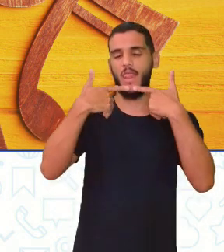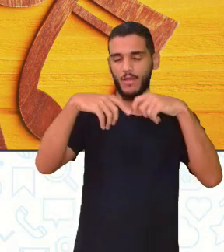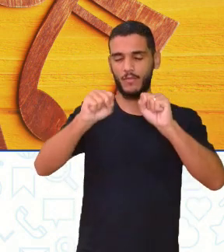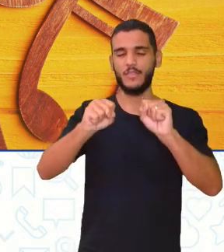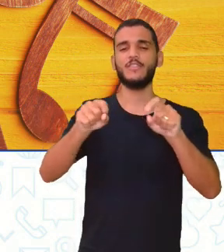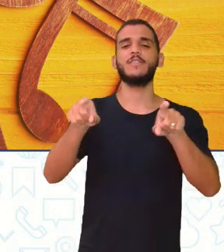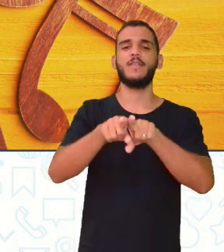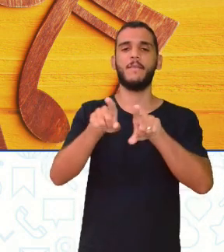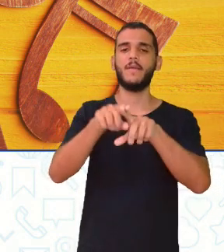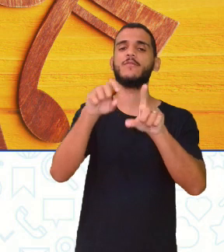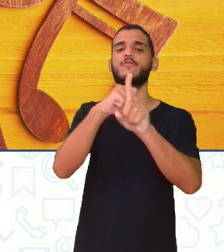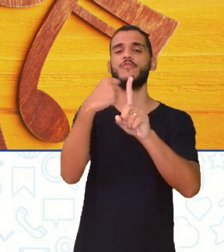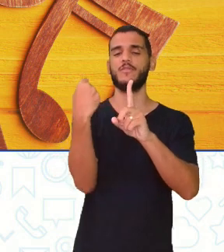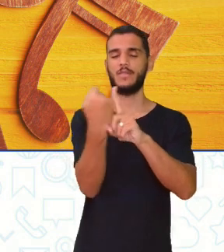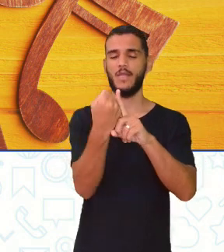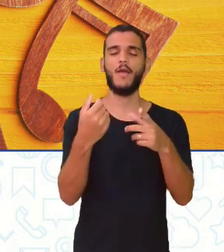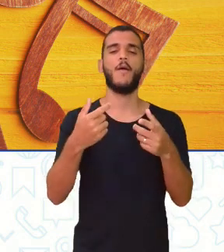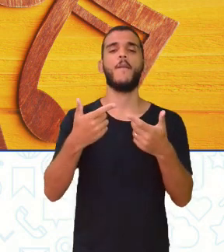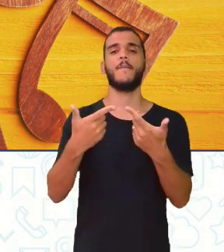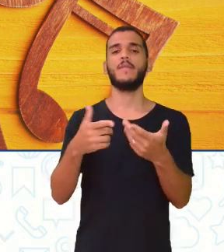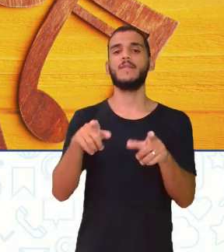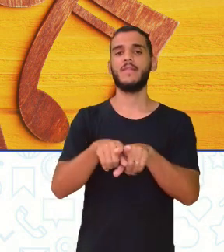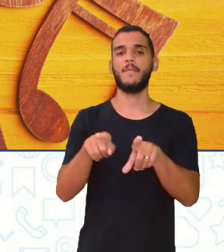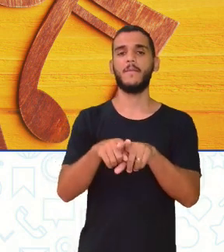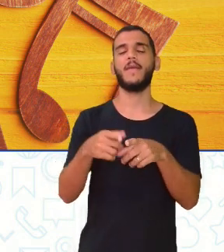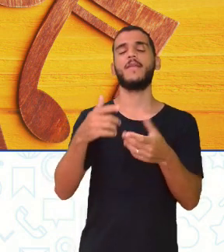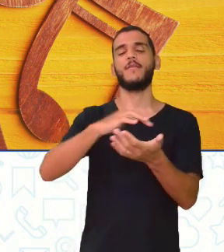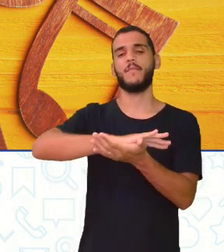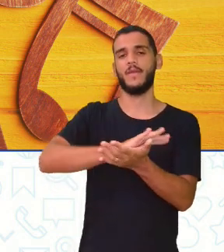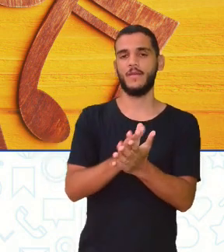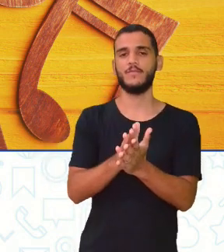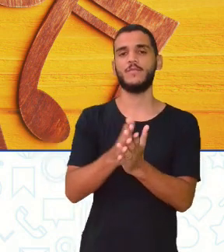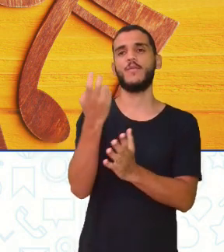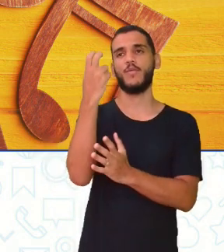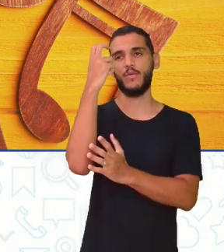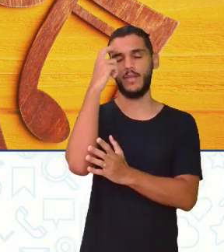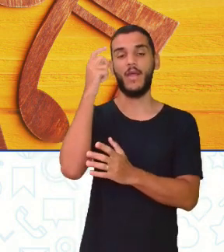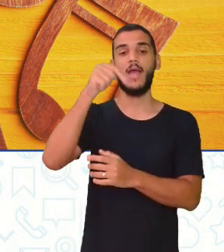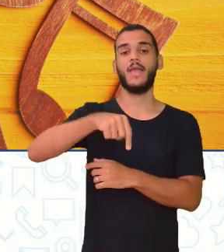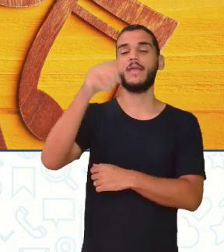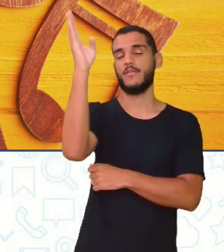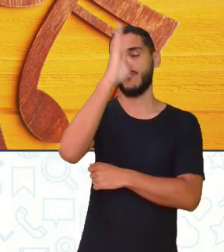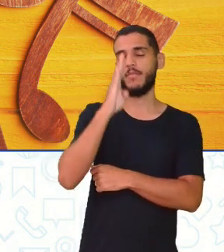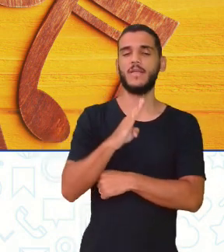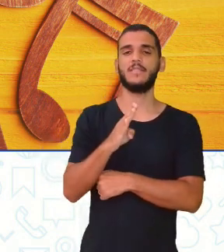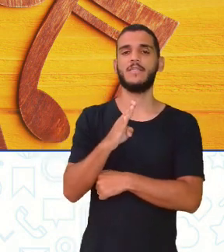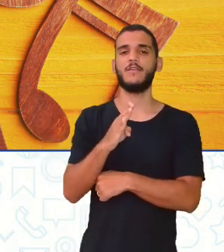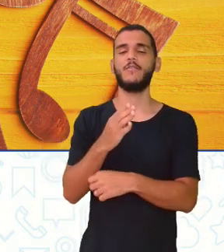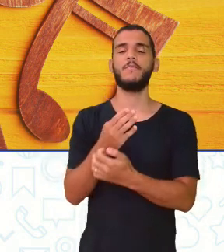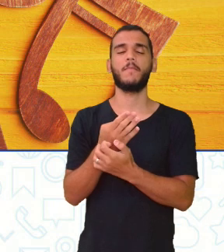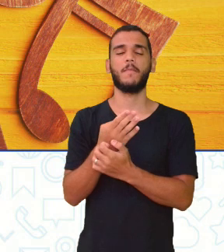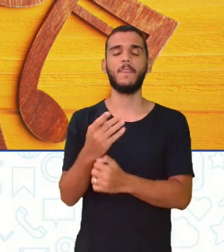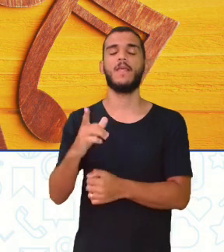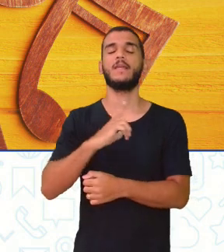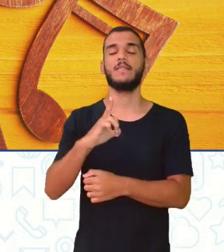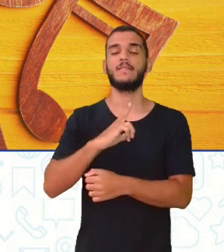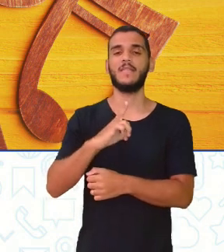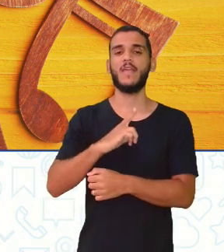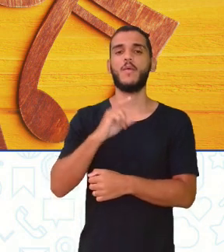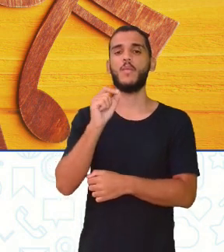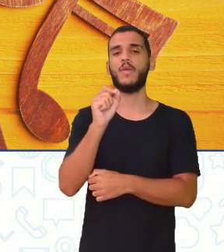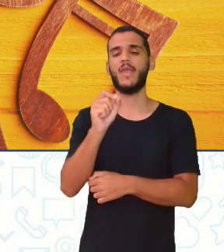preconceito social, num preconceito cultural. No Brasil, há uma forte aversão por parte da elite